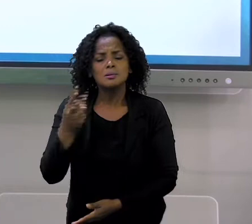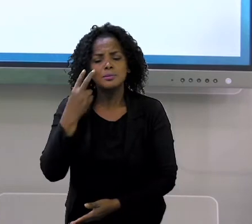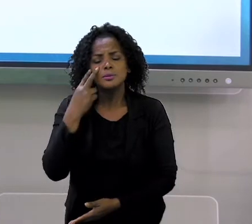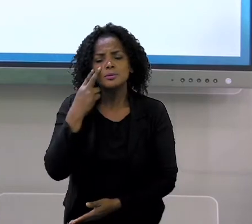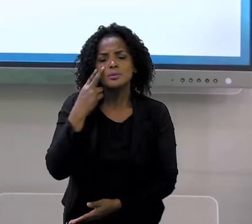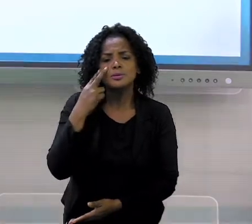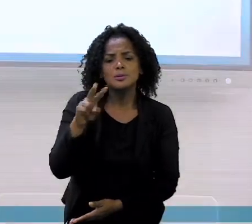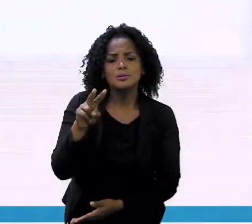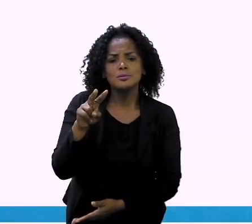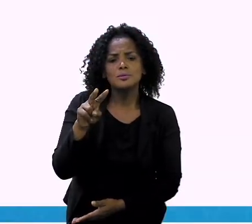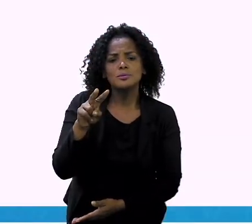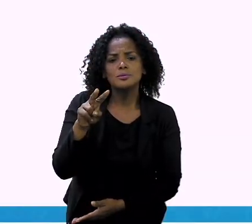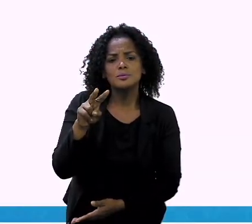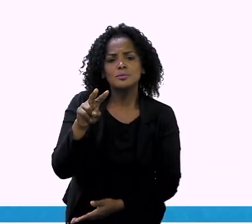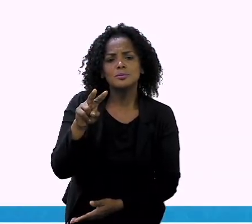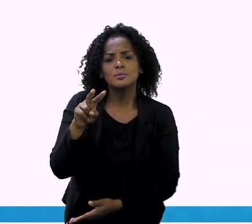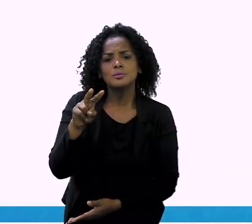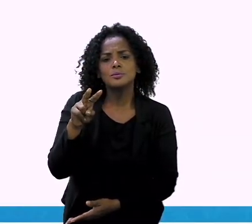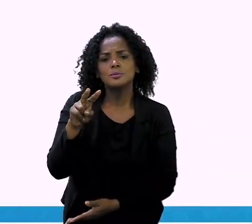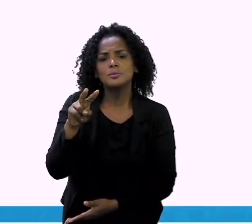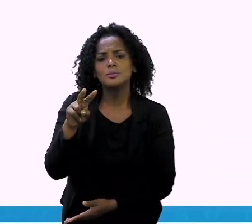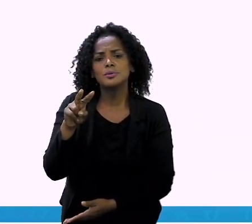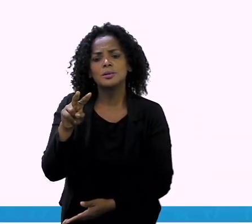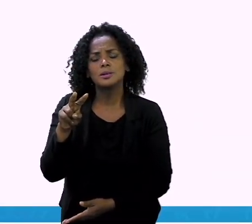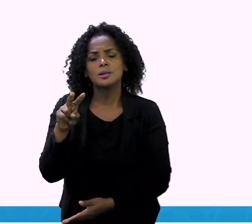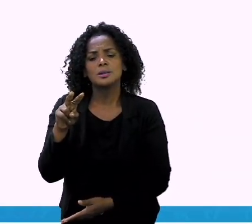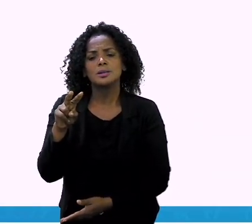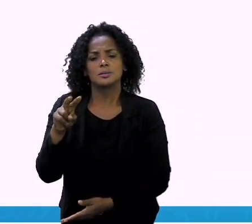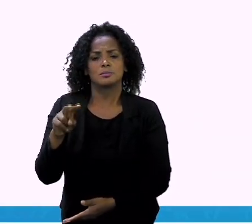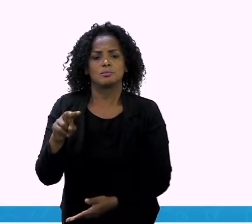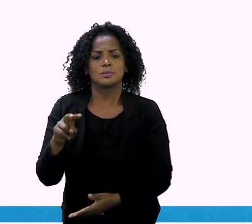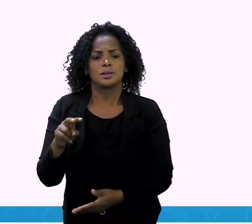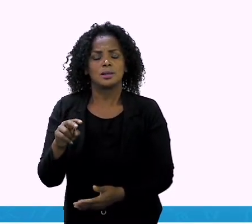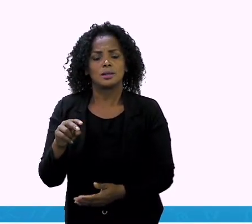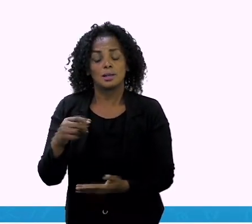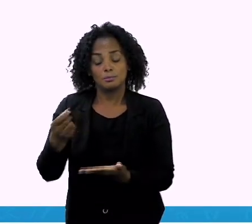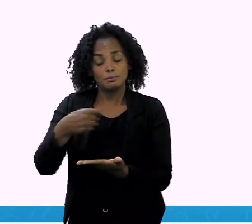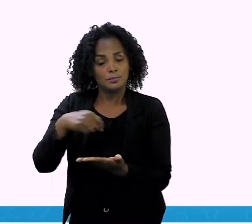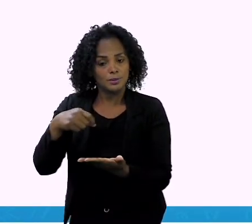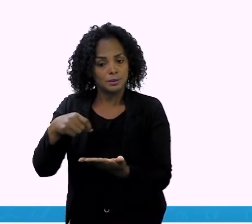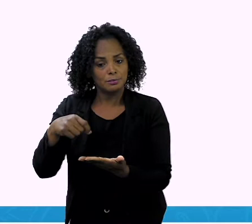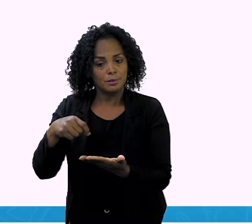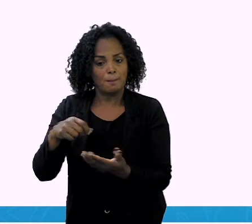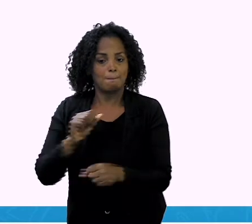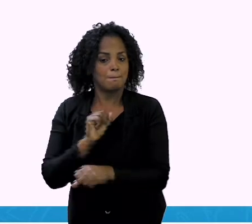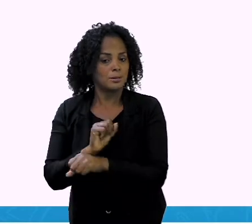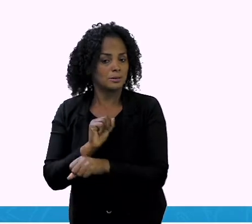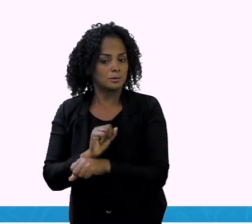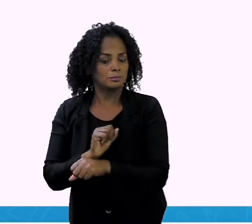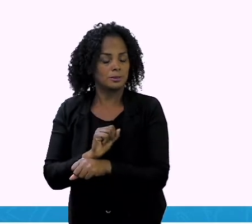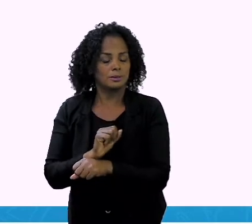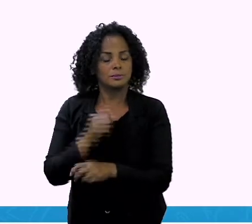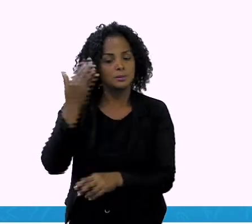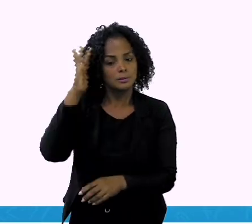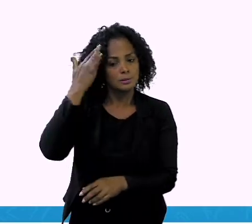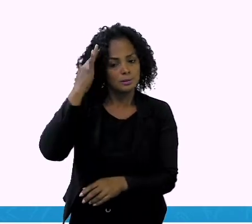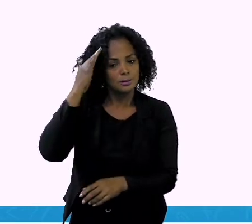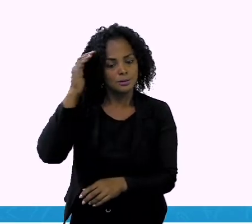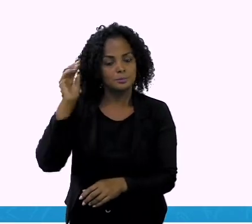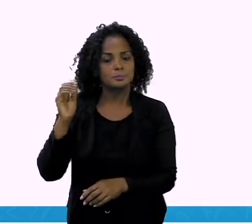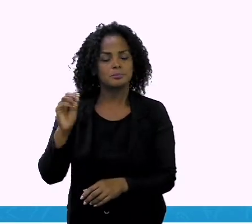esse símbolo aqui, deixa eu colocar aqui a marca texto para ficar mais fácil para vocês entenderem.